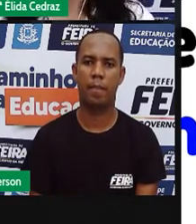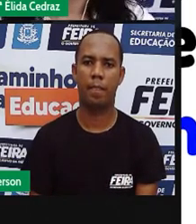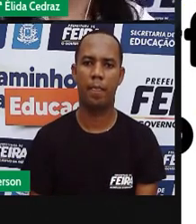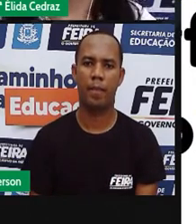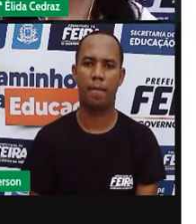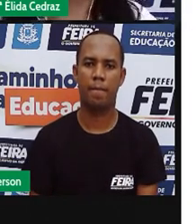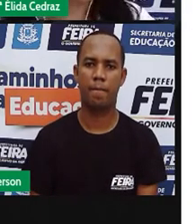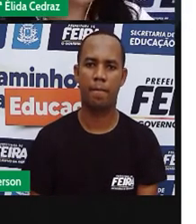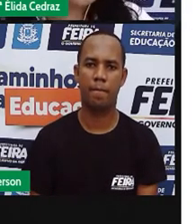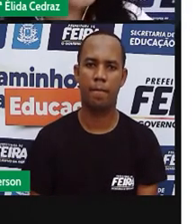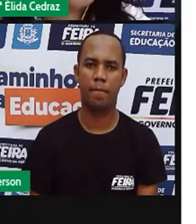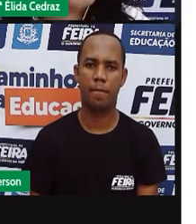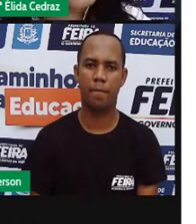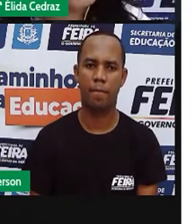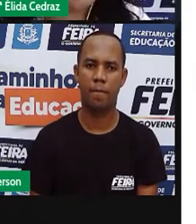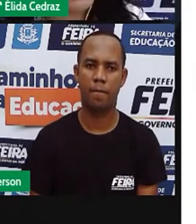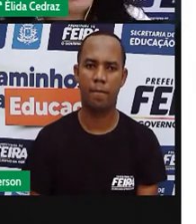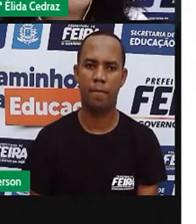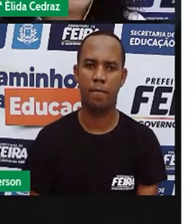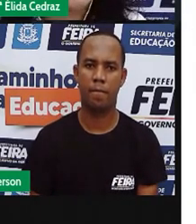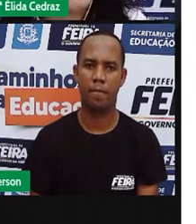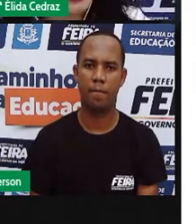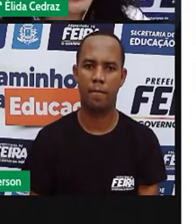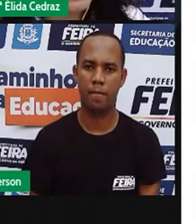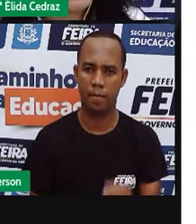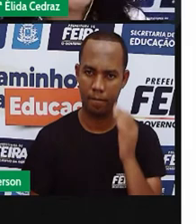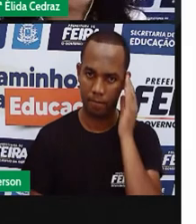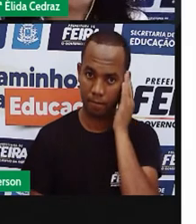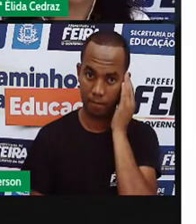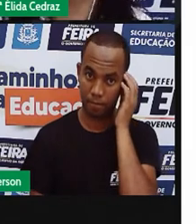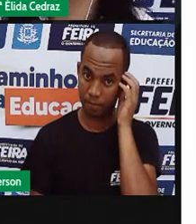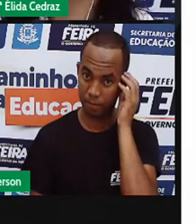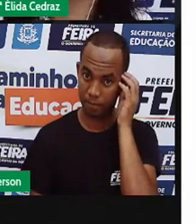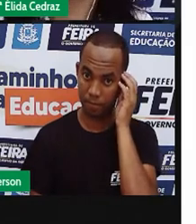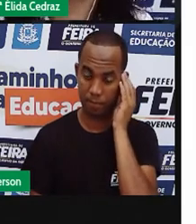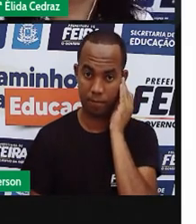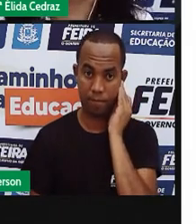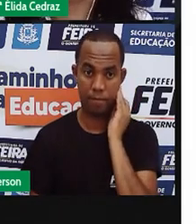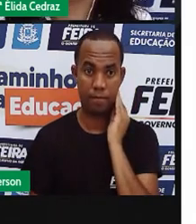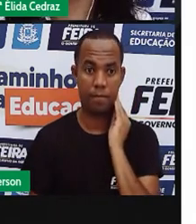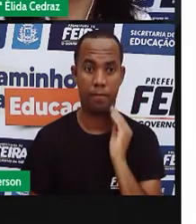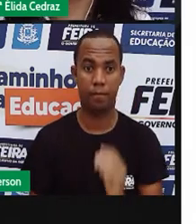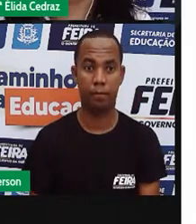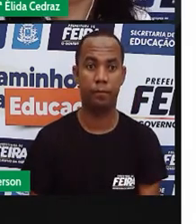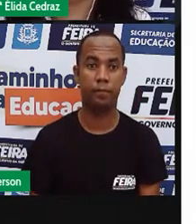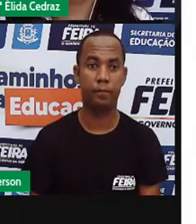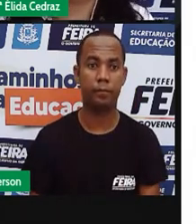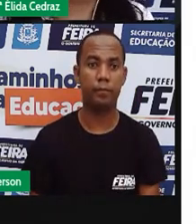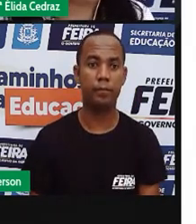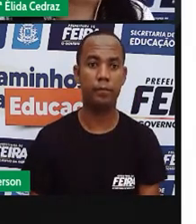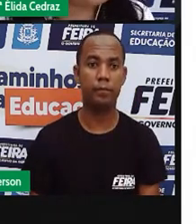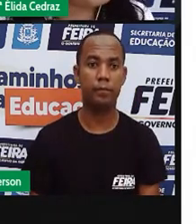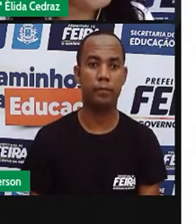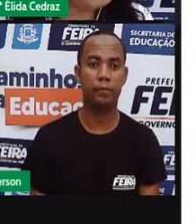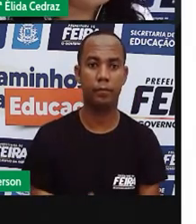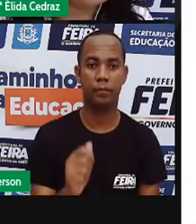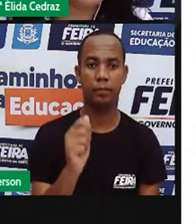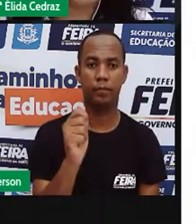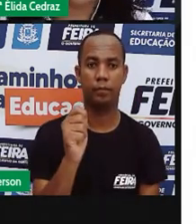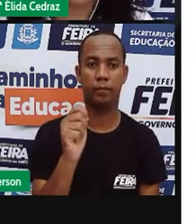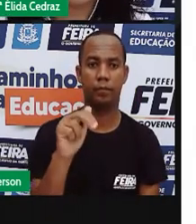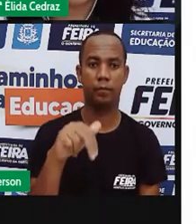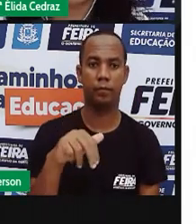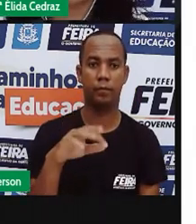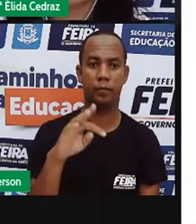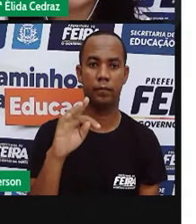E aqui está um exercício para a gente fixar essa regrinha, tá bom? Então, Deus antônimo das palavras